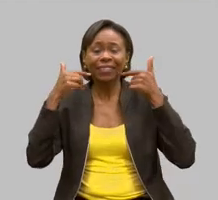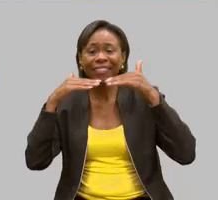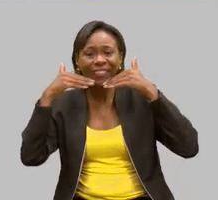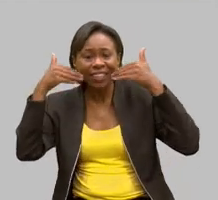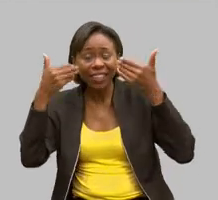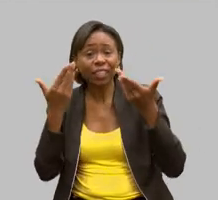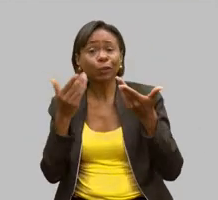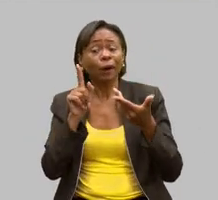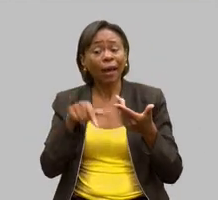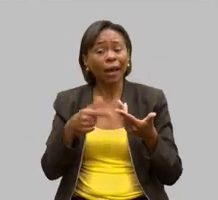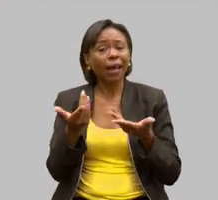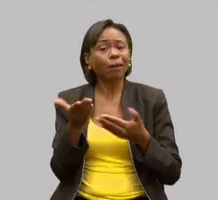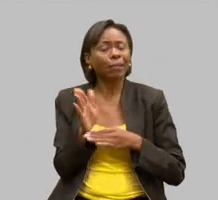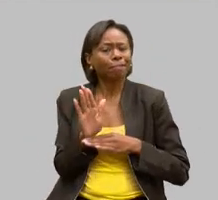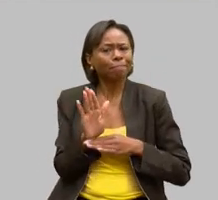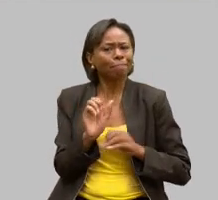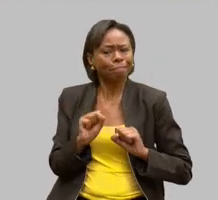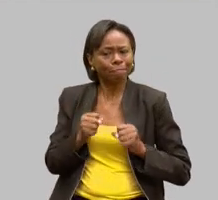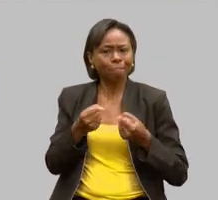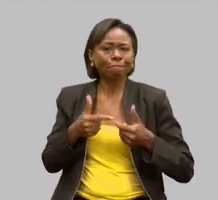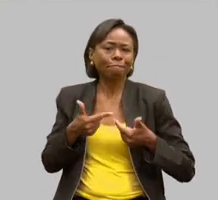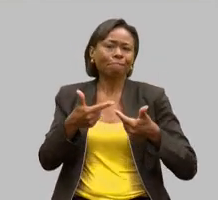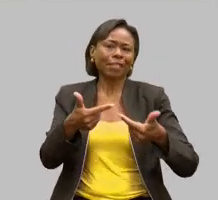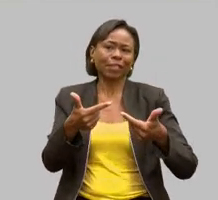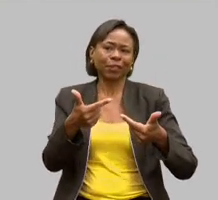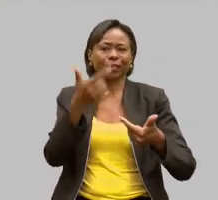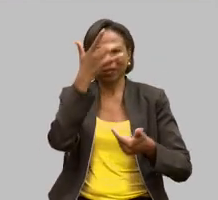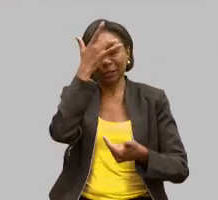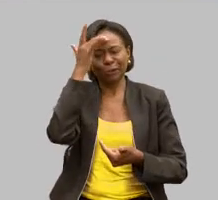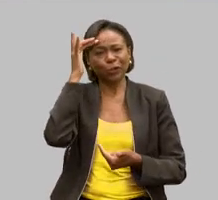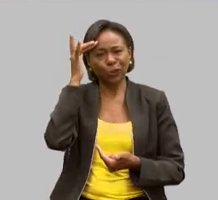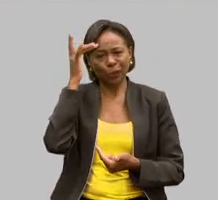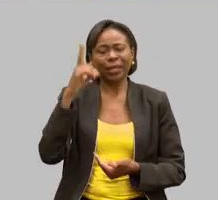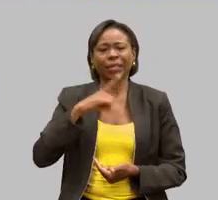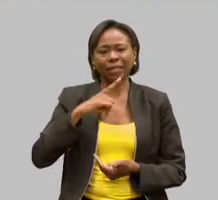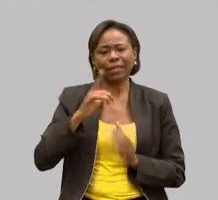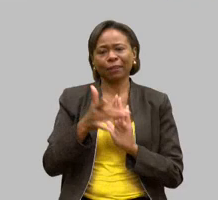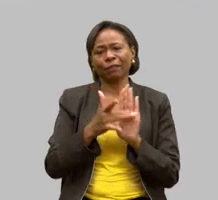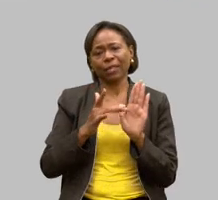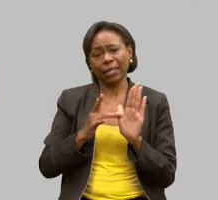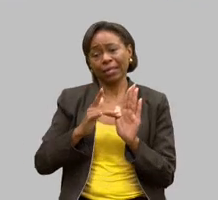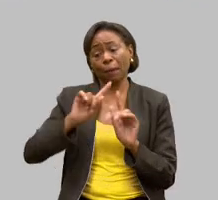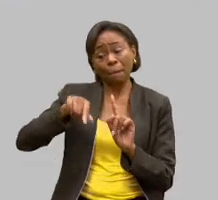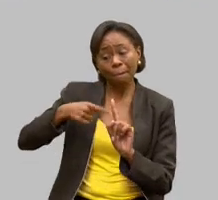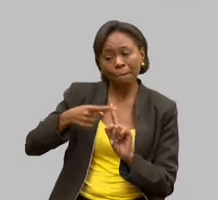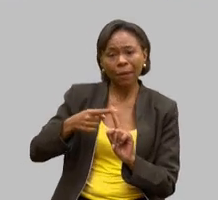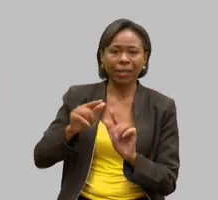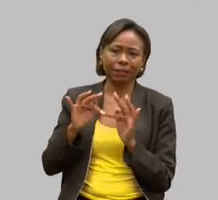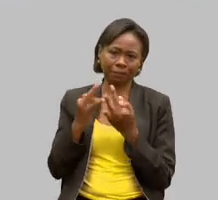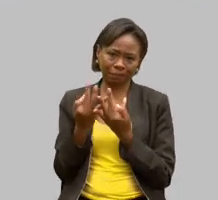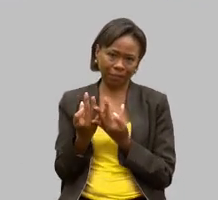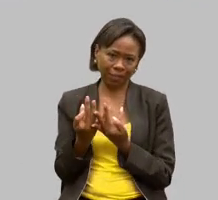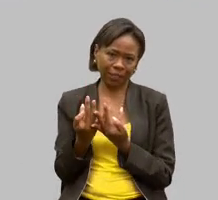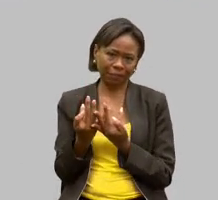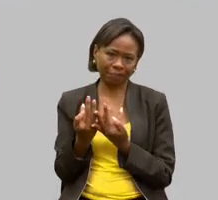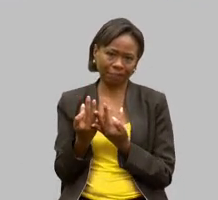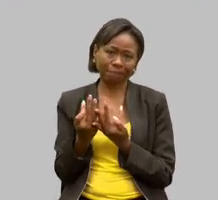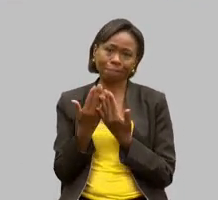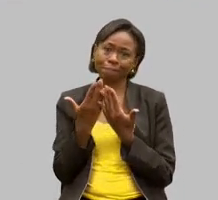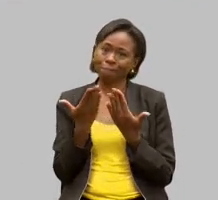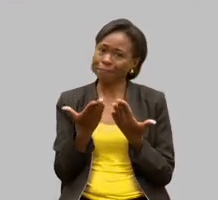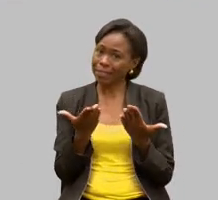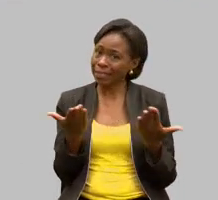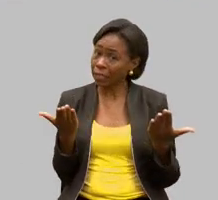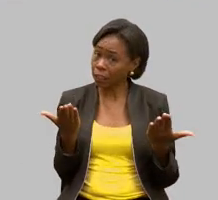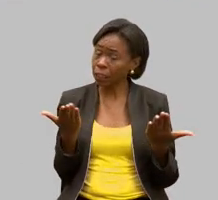voluntários com a causa da pessoa com deficiência e suas famílias. Eles são, senhoras e senhores, verdadeiros